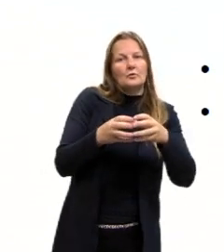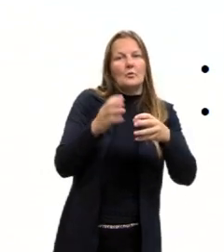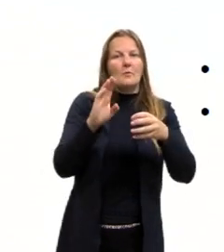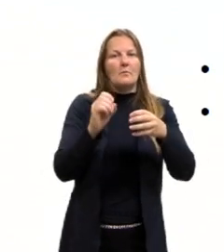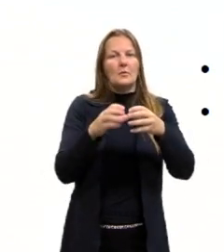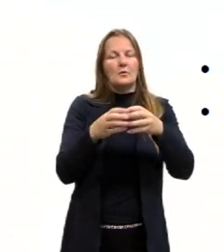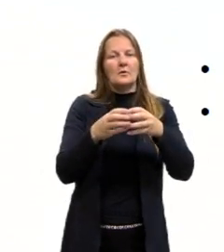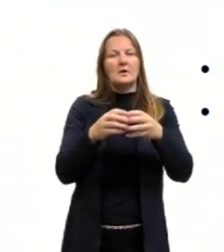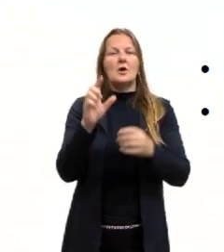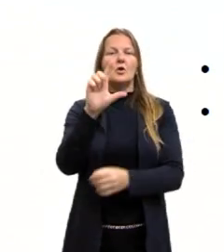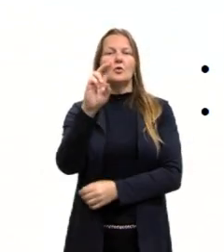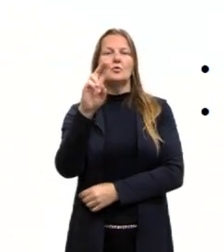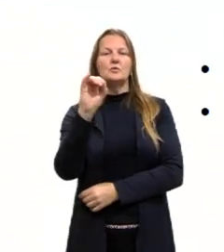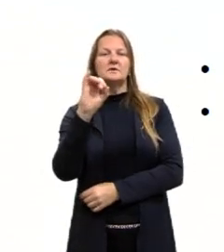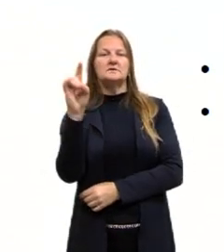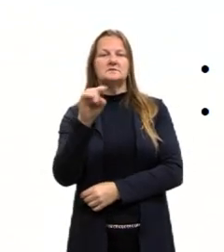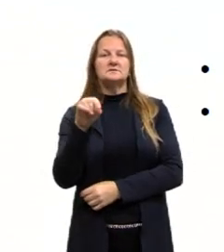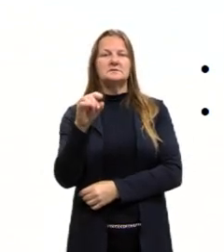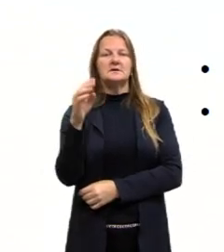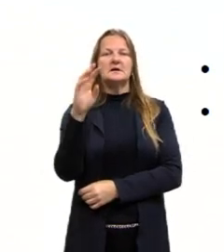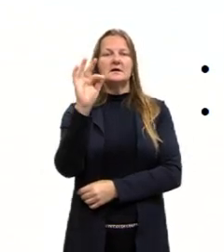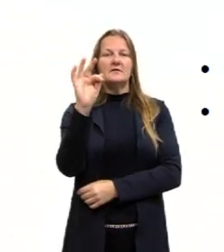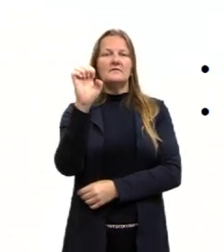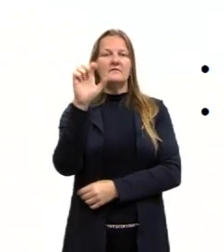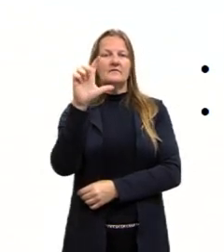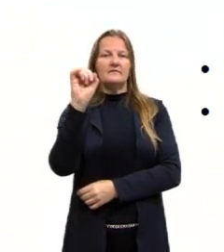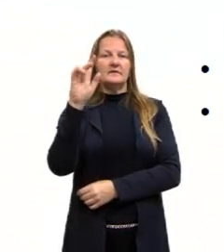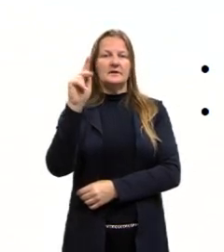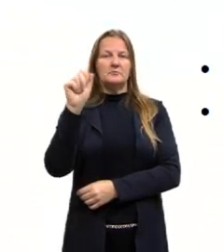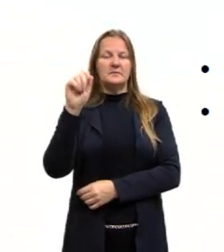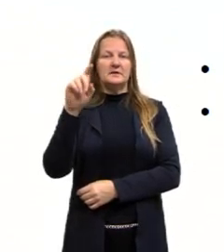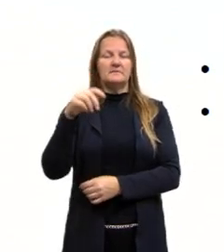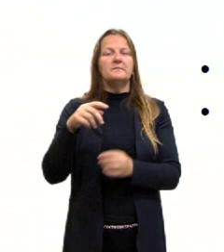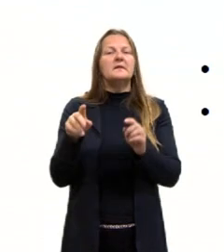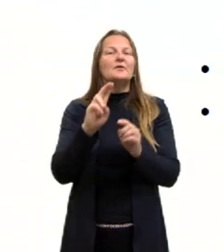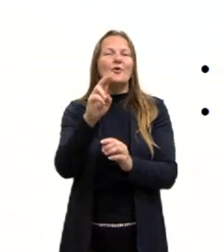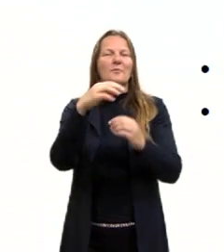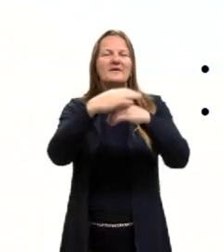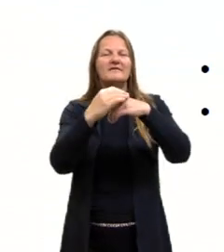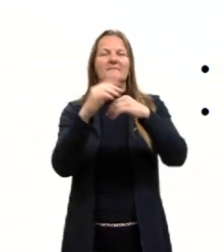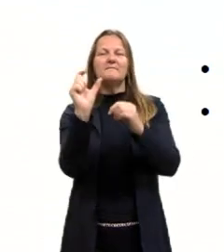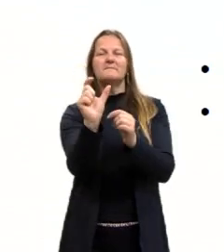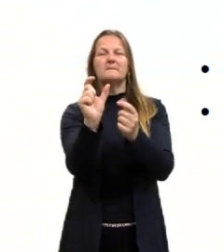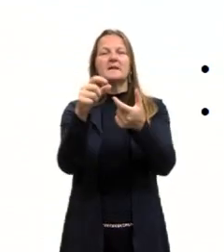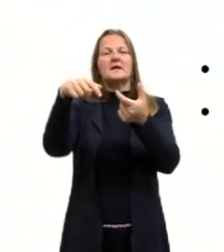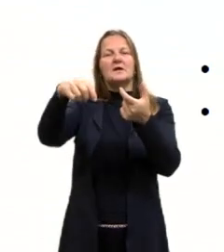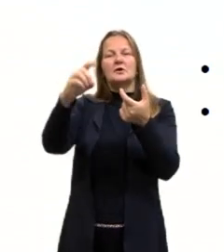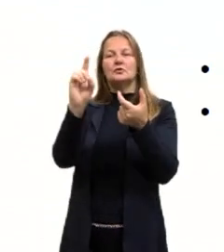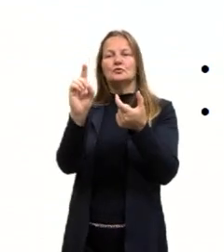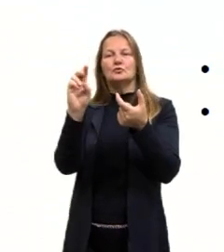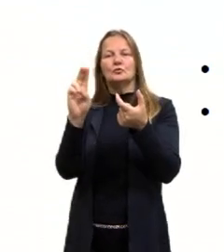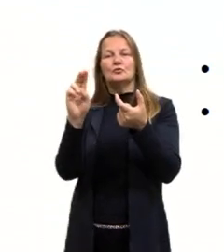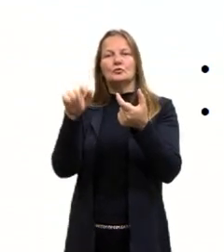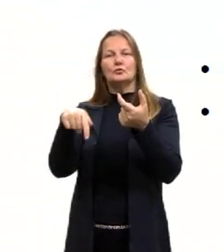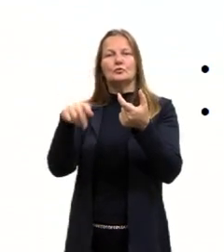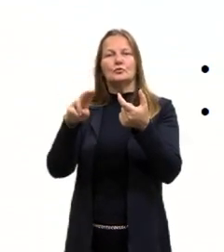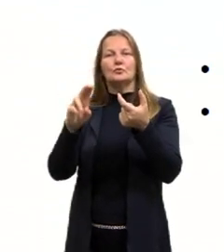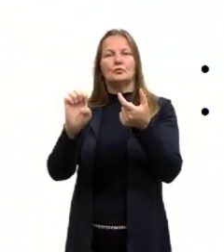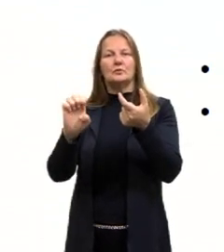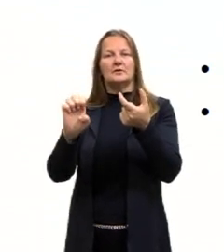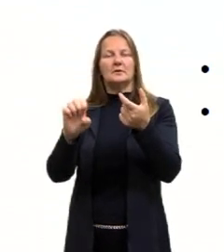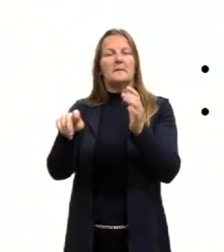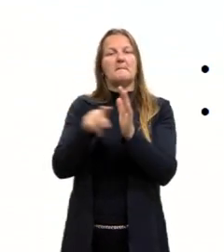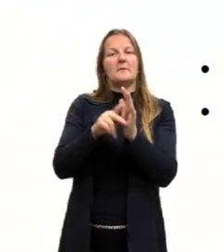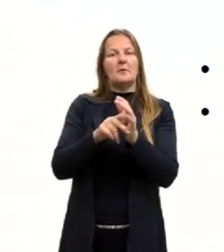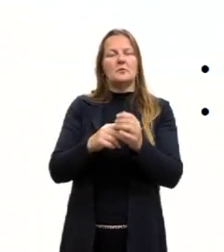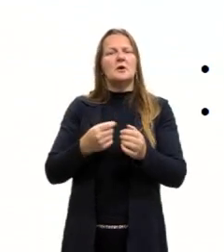o Luís Felipe, que era um antigo duque, que é levado ao poder pela burguesia para garantir os interesses dos